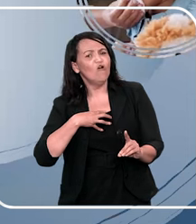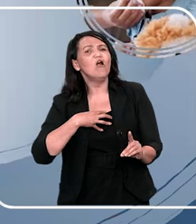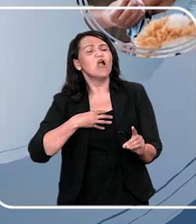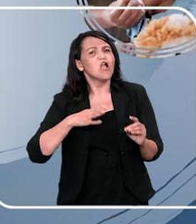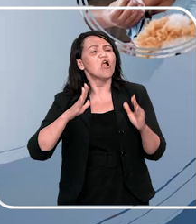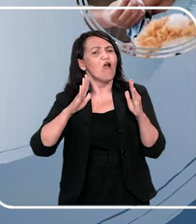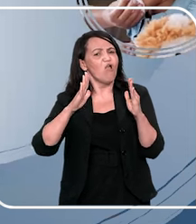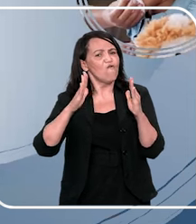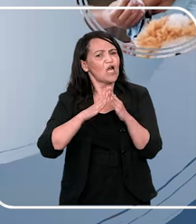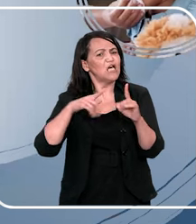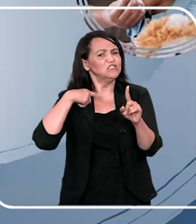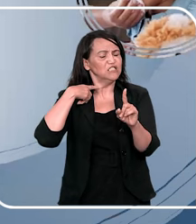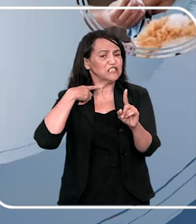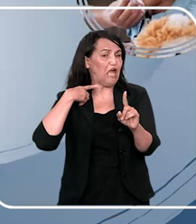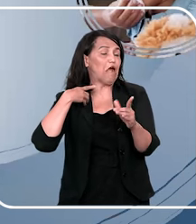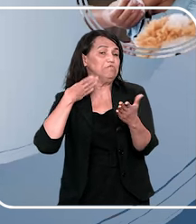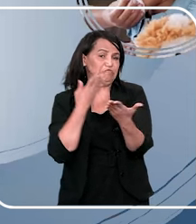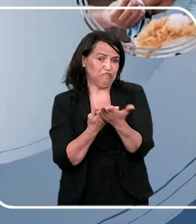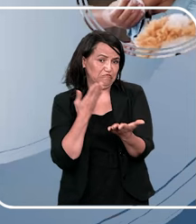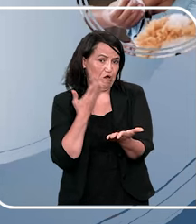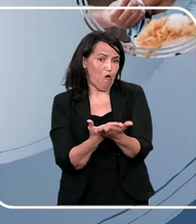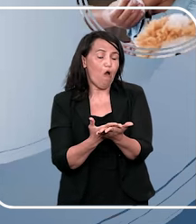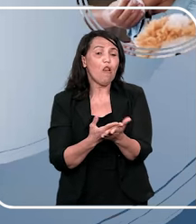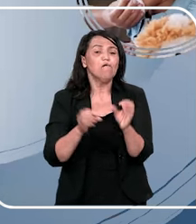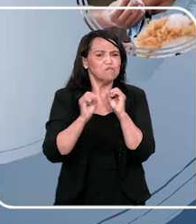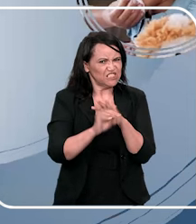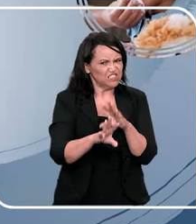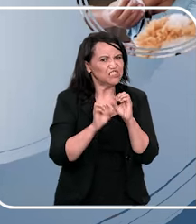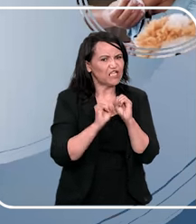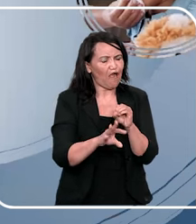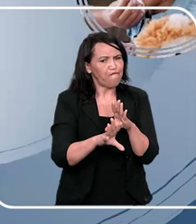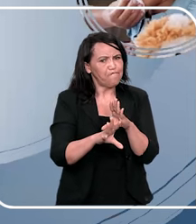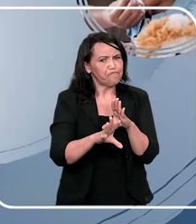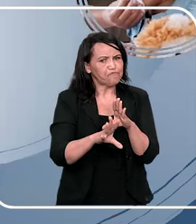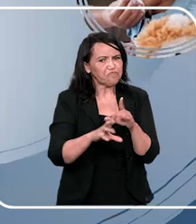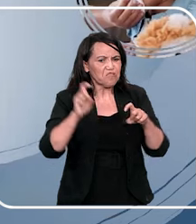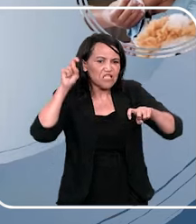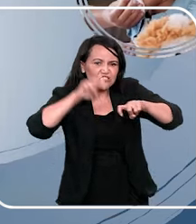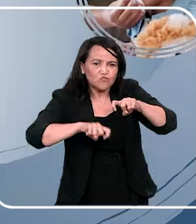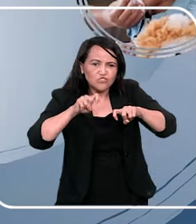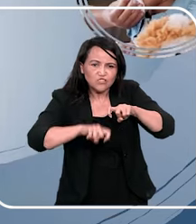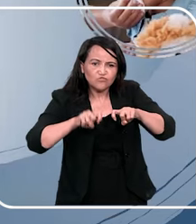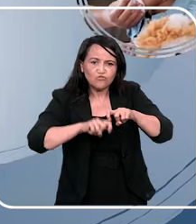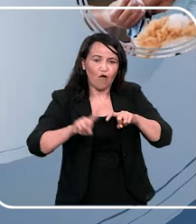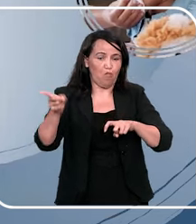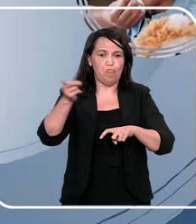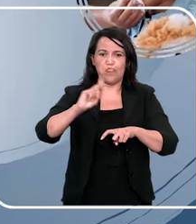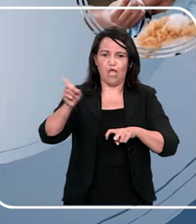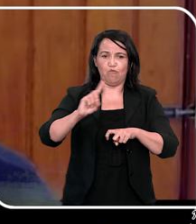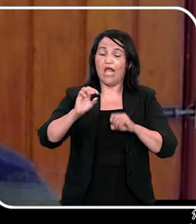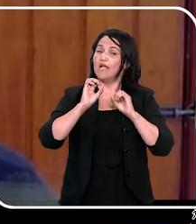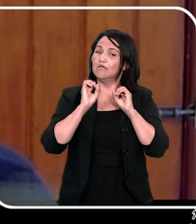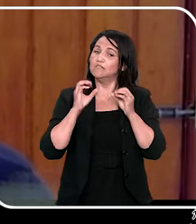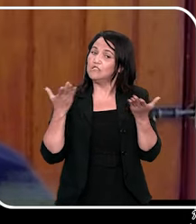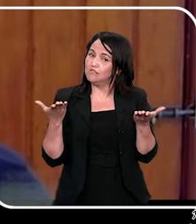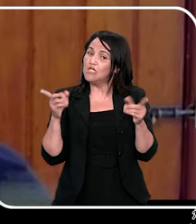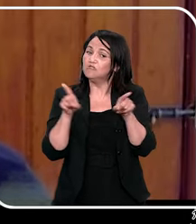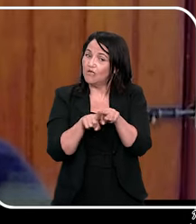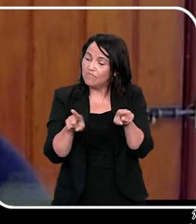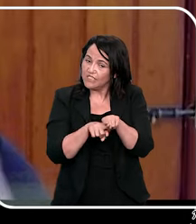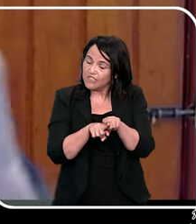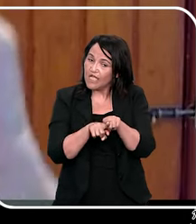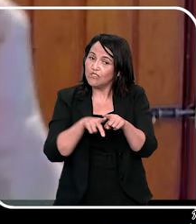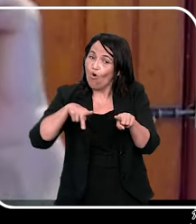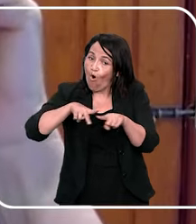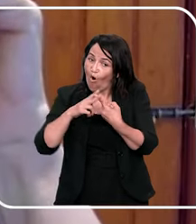das escolas sobre educação sexual, existe um tabu muito grande de que a educação sexual é sexualizar a criança, não, eu